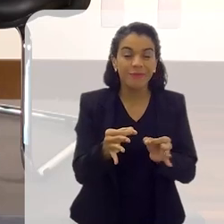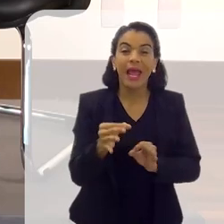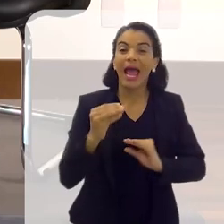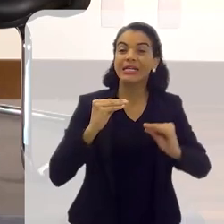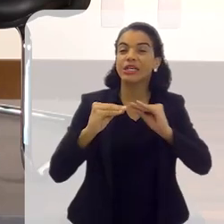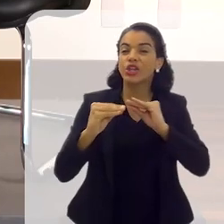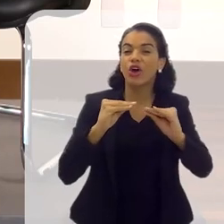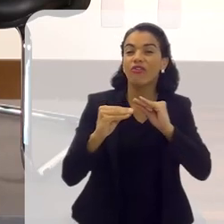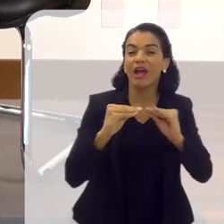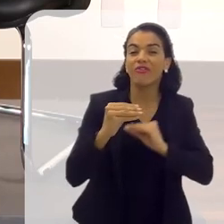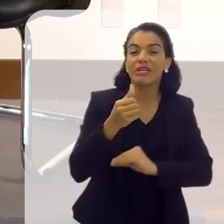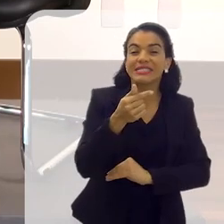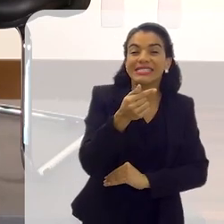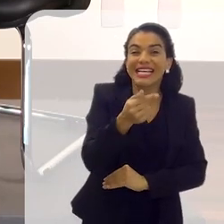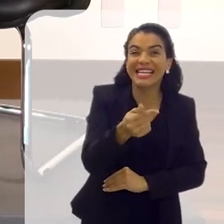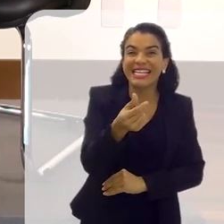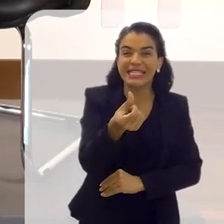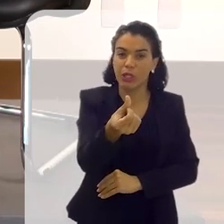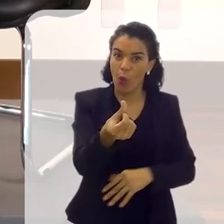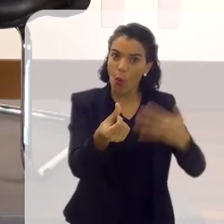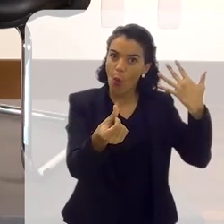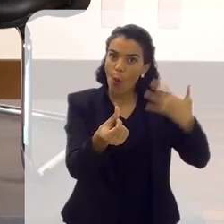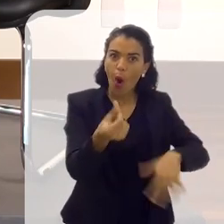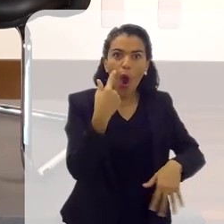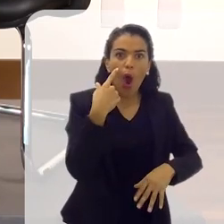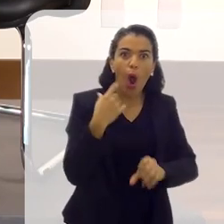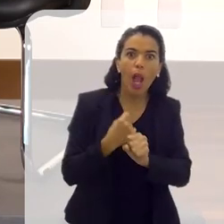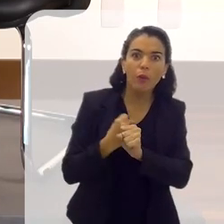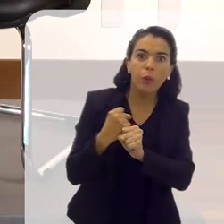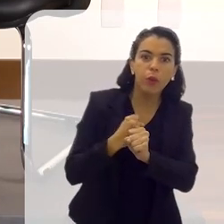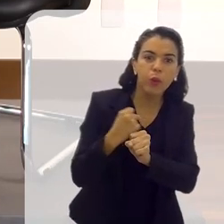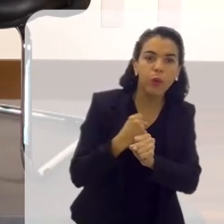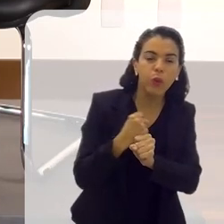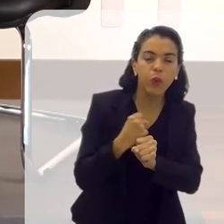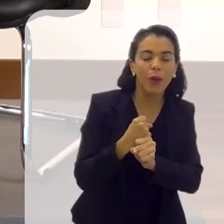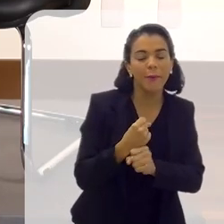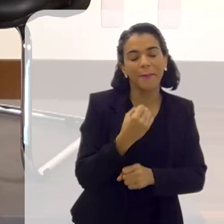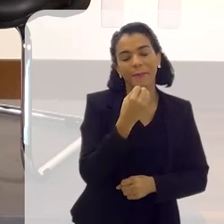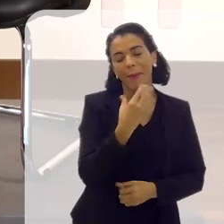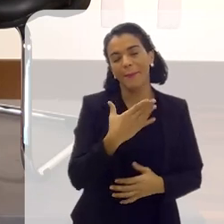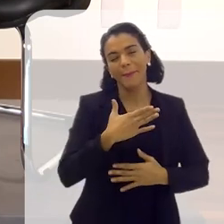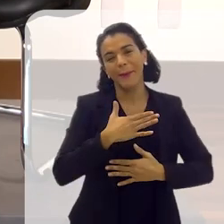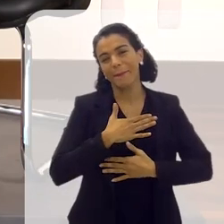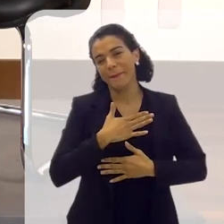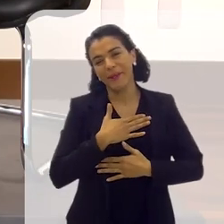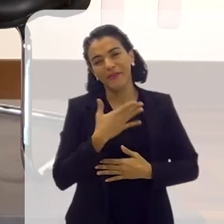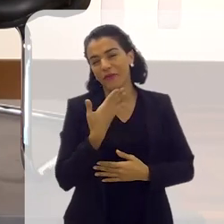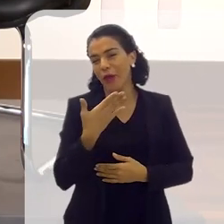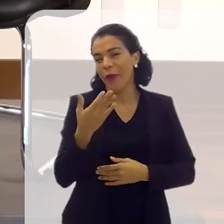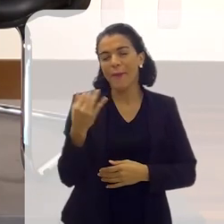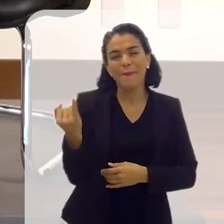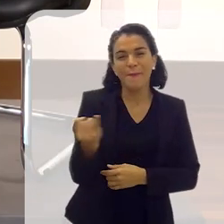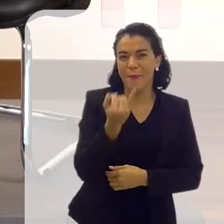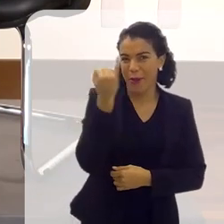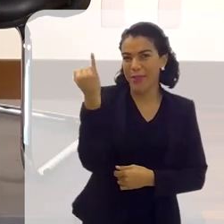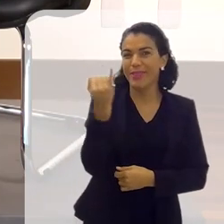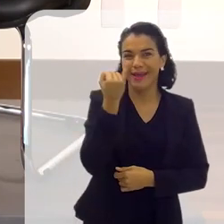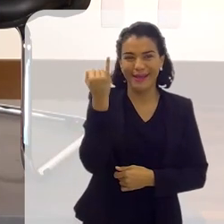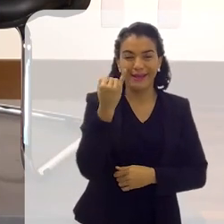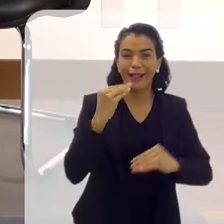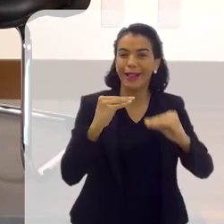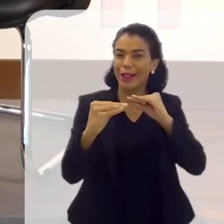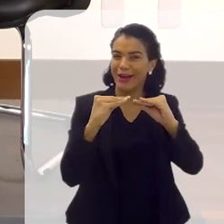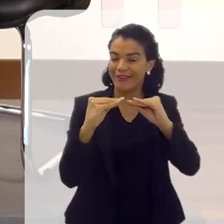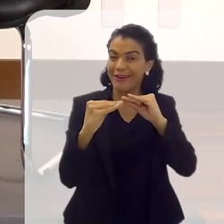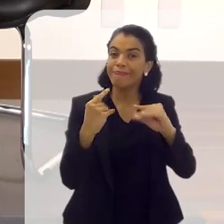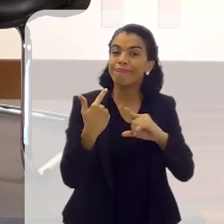Essa novela foi em 76. Agora vê. Olha o tempo, né? Bom, para mim foi muito importante ter feito, porque